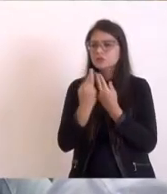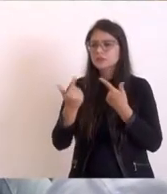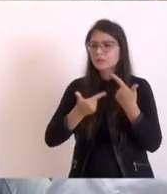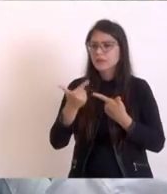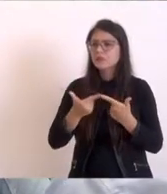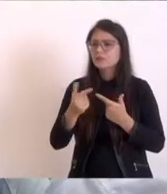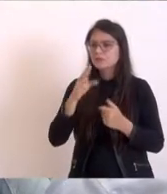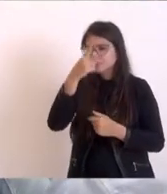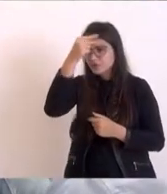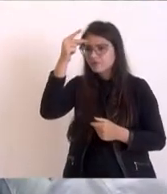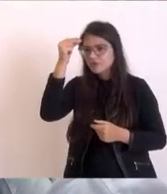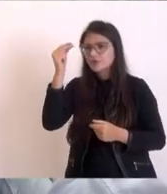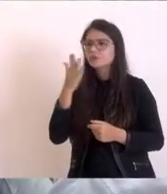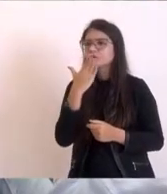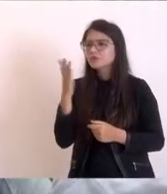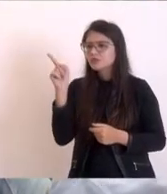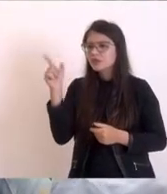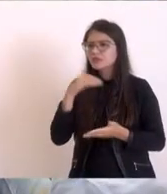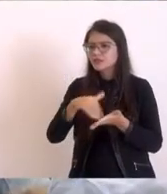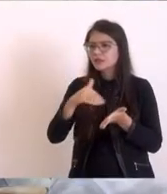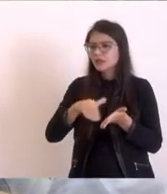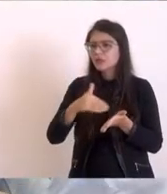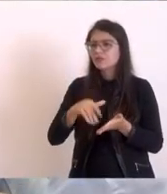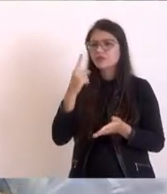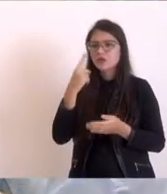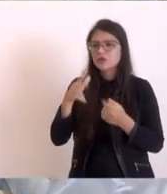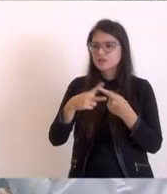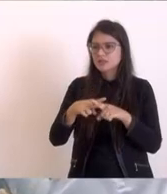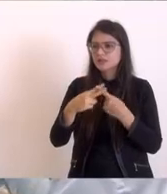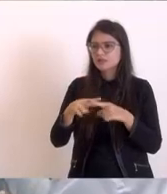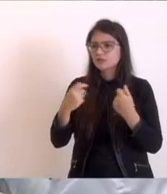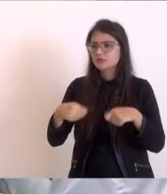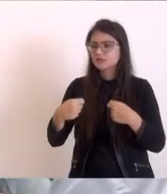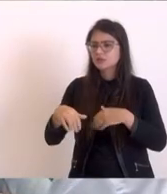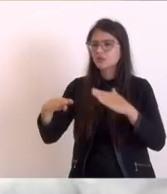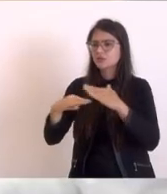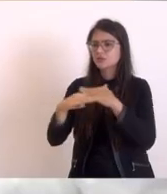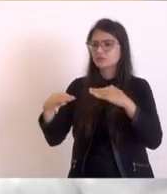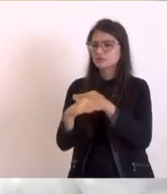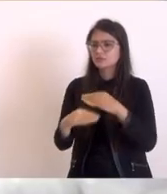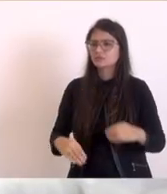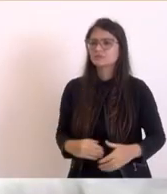aqui, pedir ao secretário que possa vir. Está bom? Baixo material para ajudar. Ok.